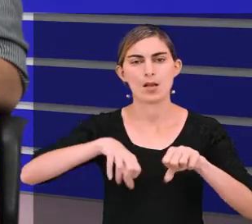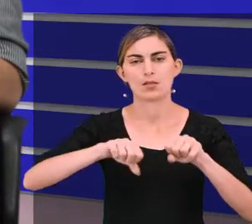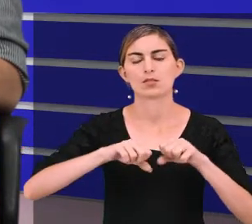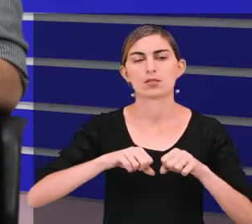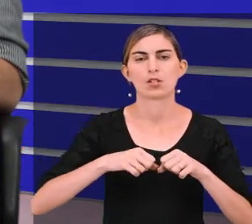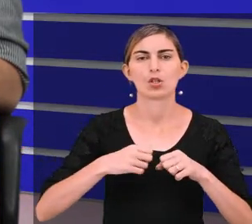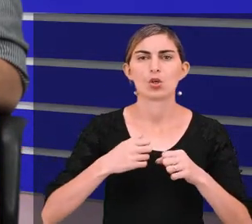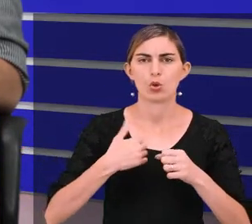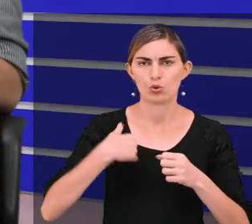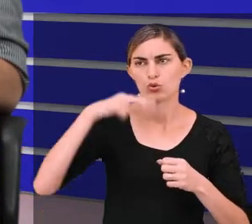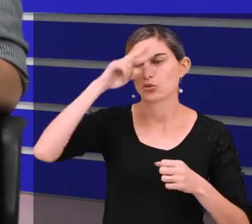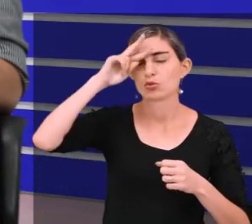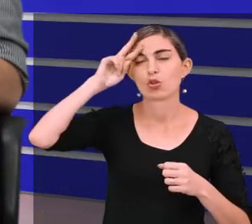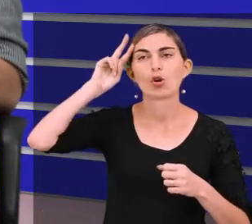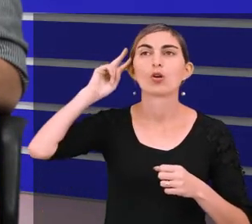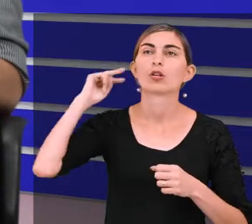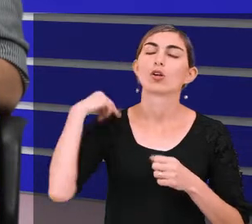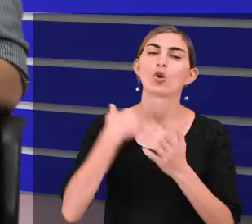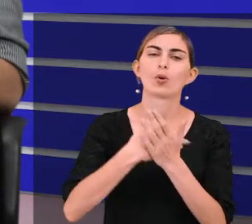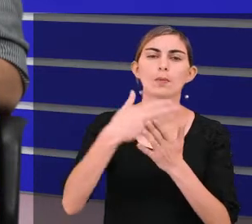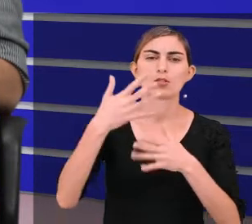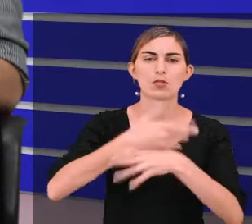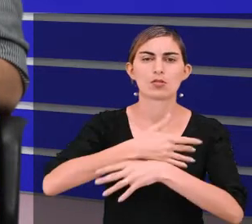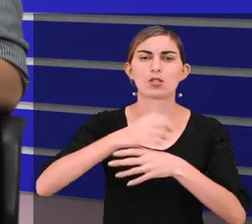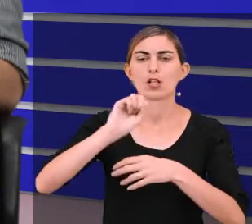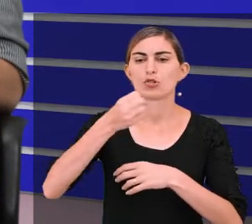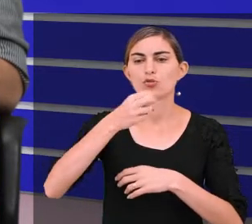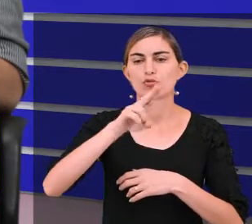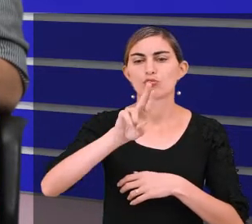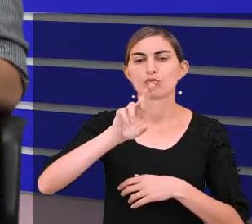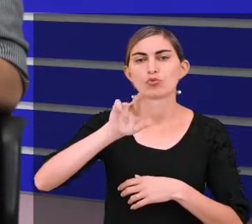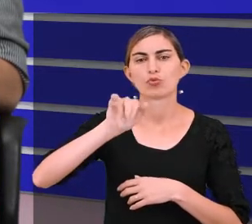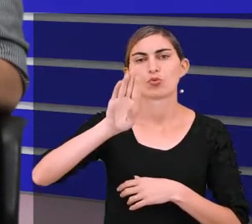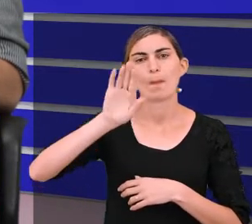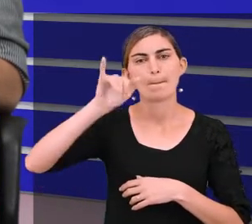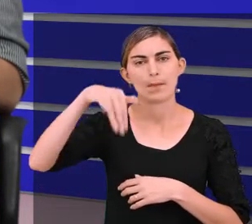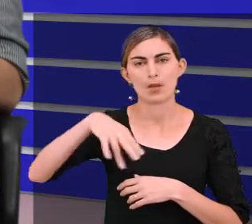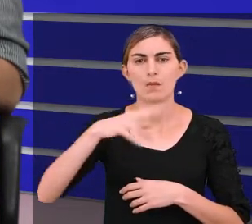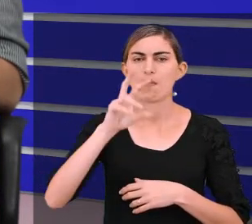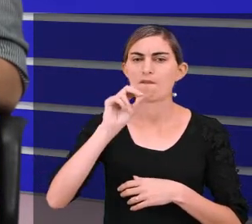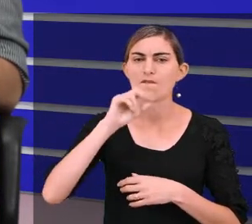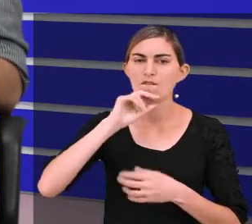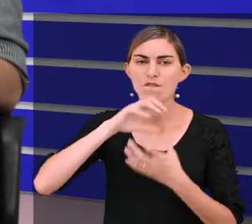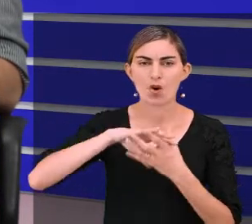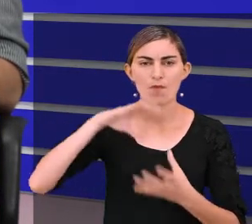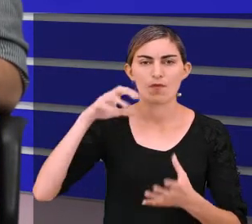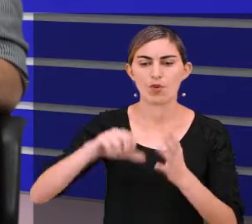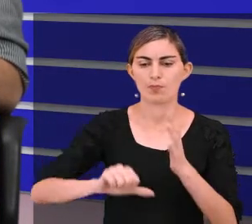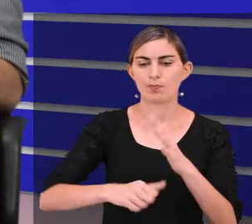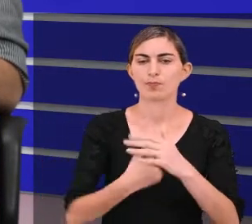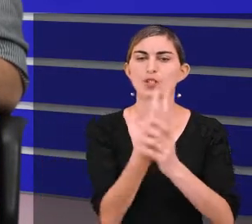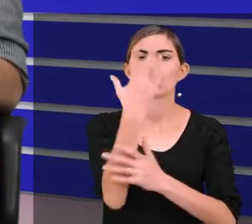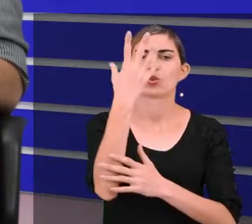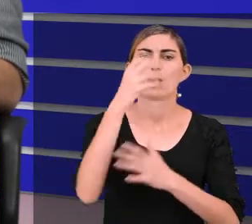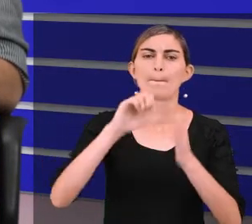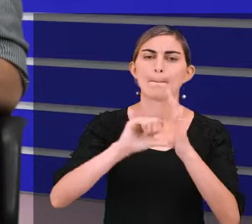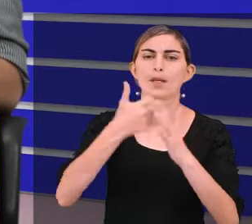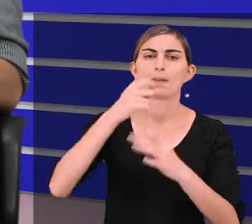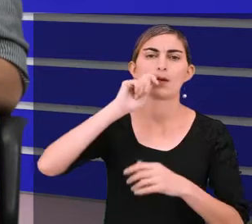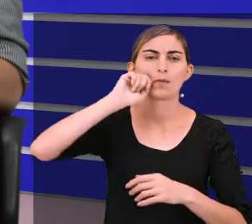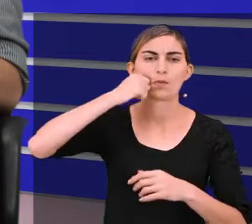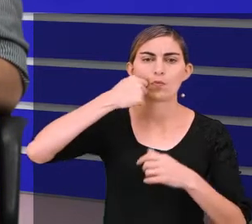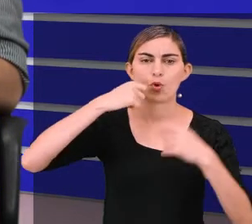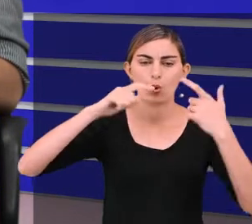1964, em Sorubim, quando minha avó e meu avô fizeram a primeira planificadora deles.